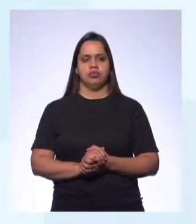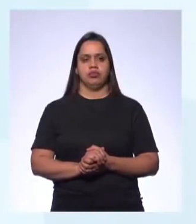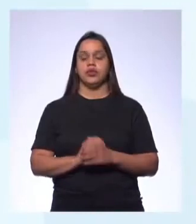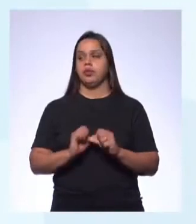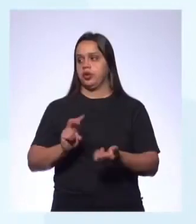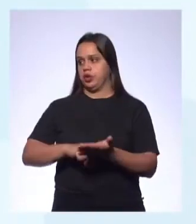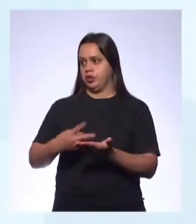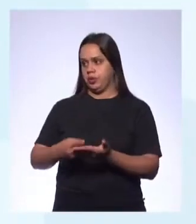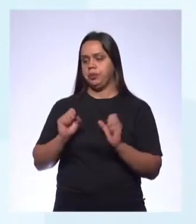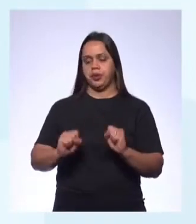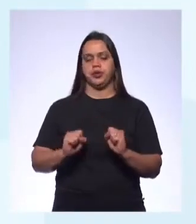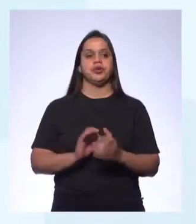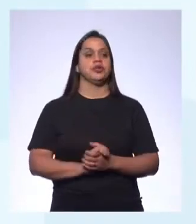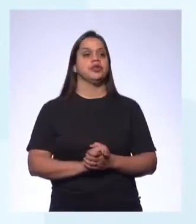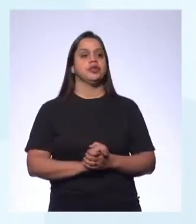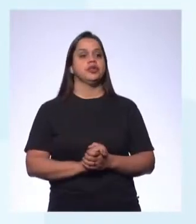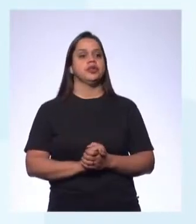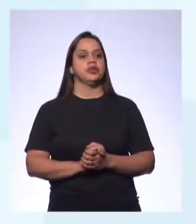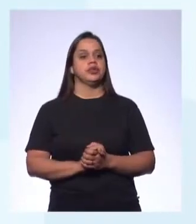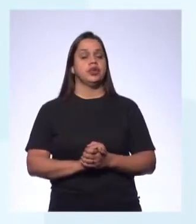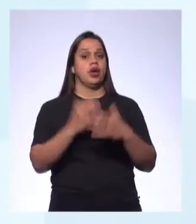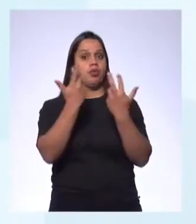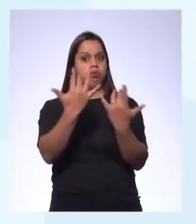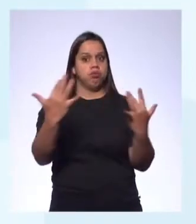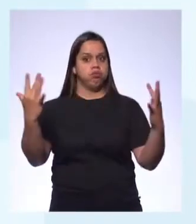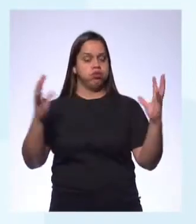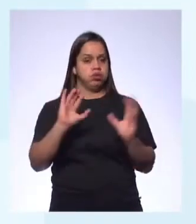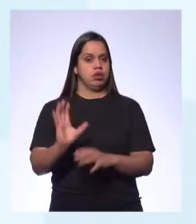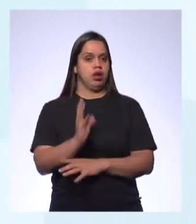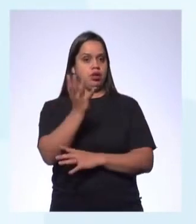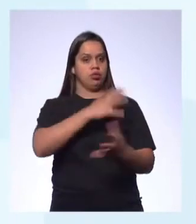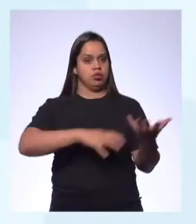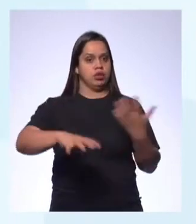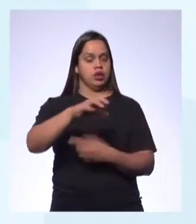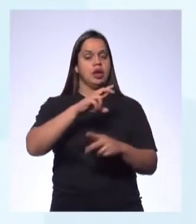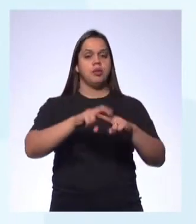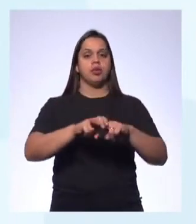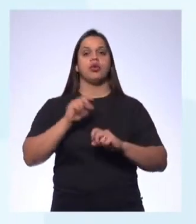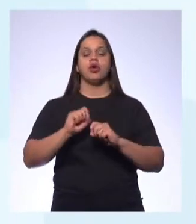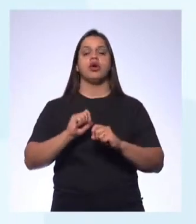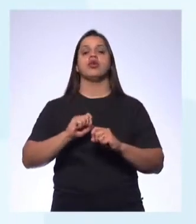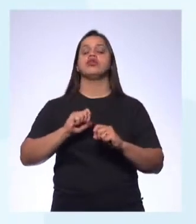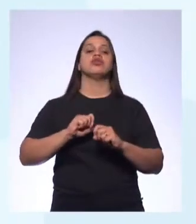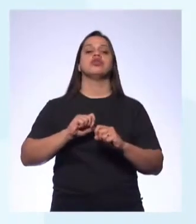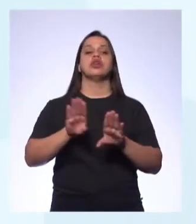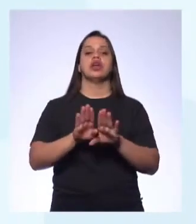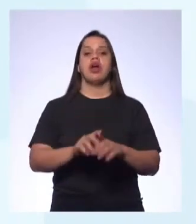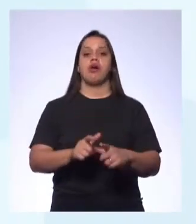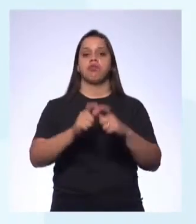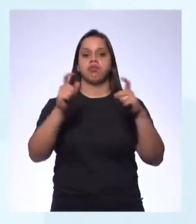Pode fazer. A intensidade do fenômeno natural é devido ao crescimento das cidades.